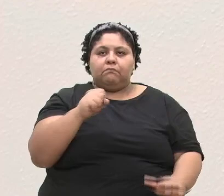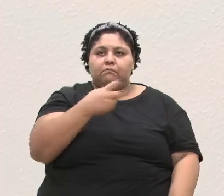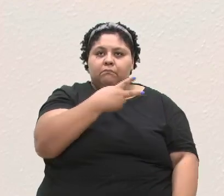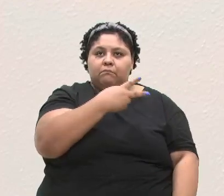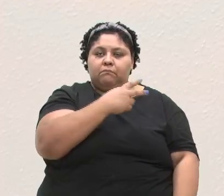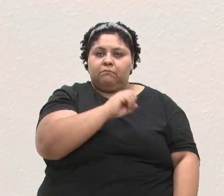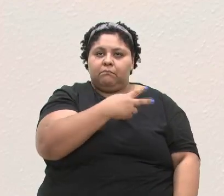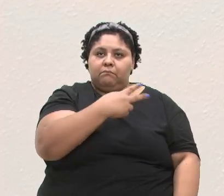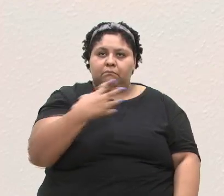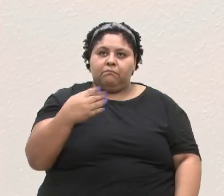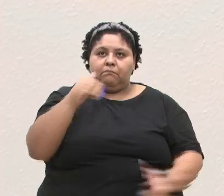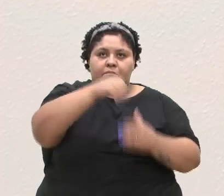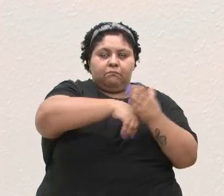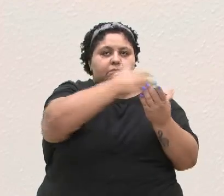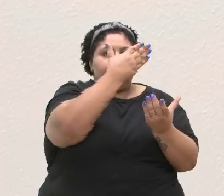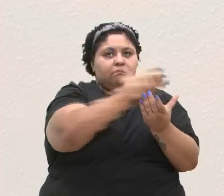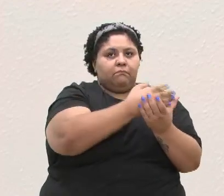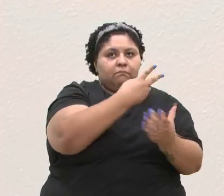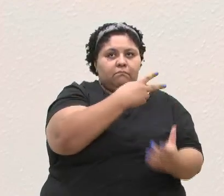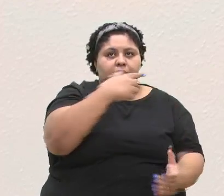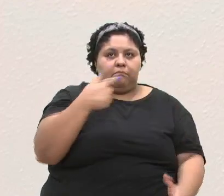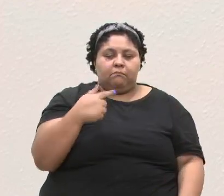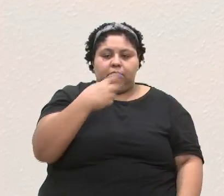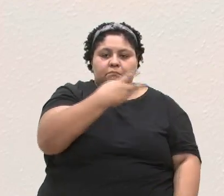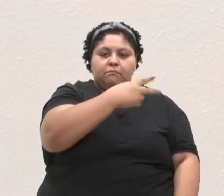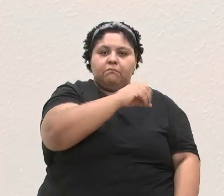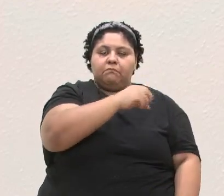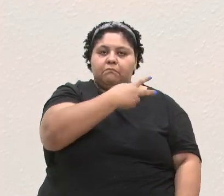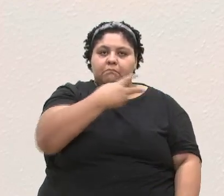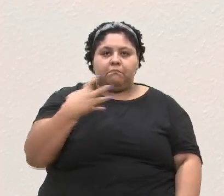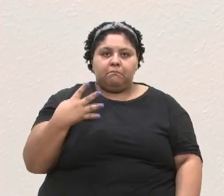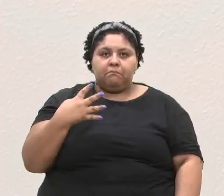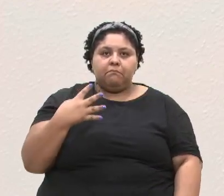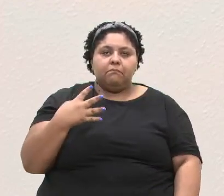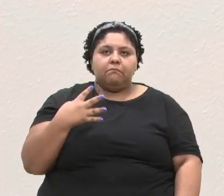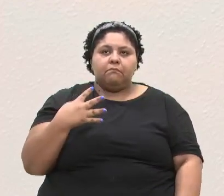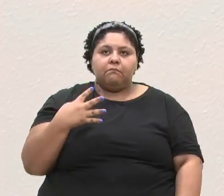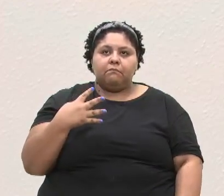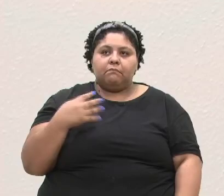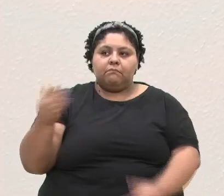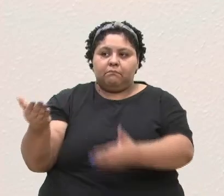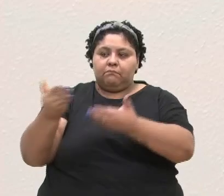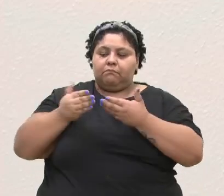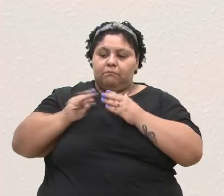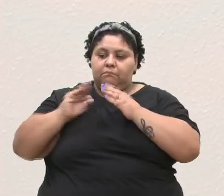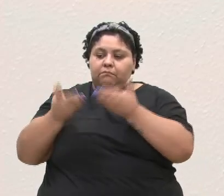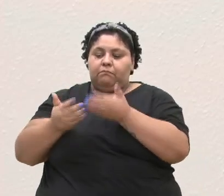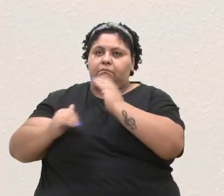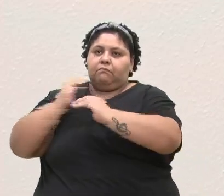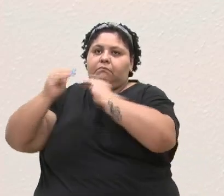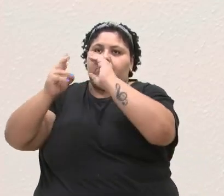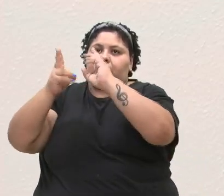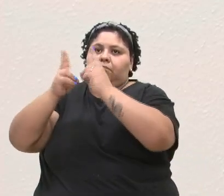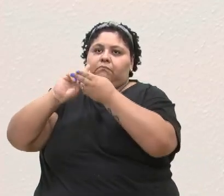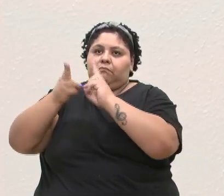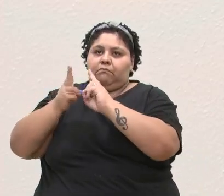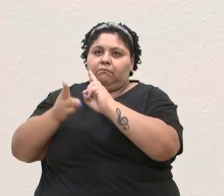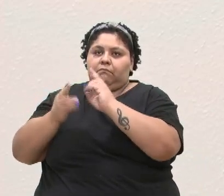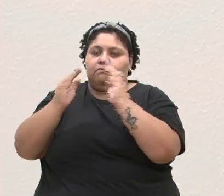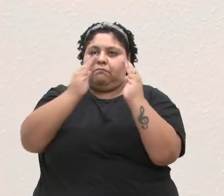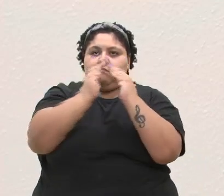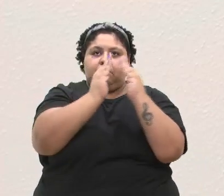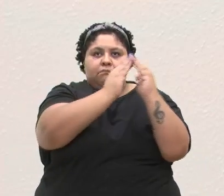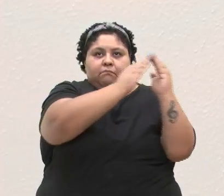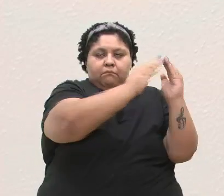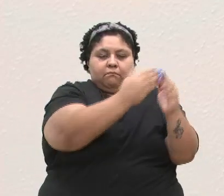contido no processo 27 barra 2024. Recebo-se da Comissão de Desenvolvimento Urbano, Transporte e Habitação, a